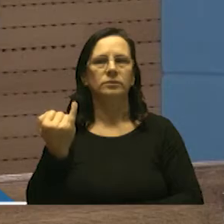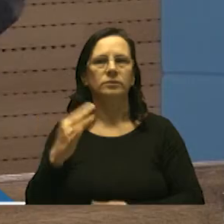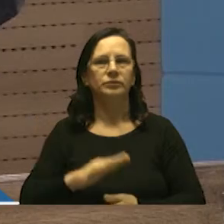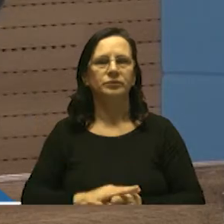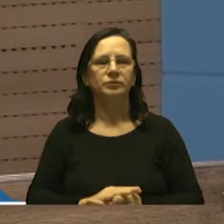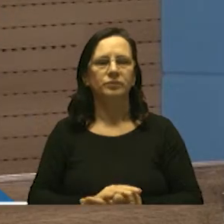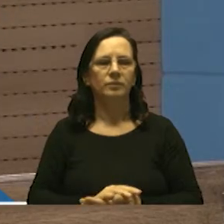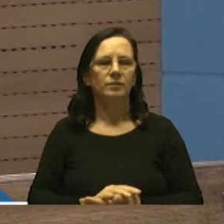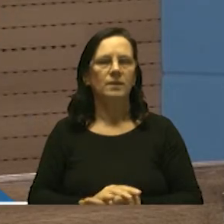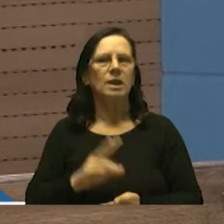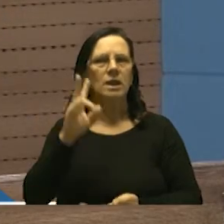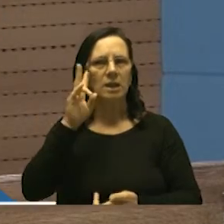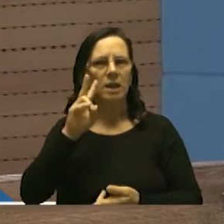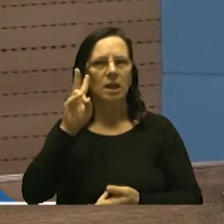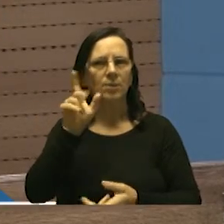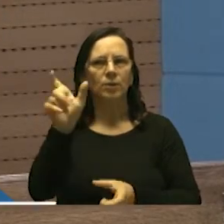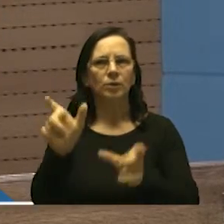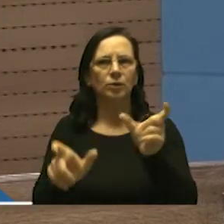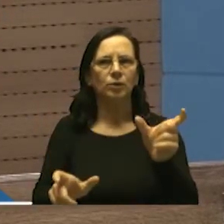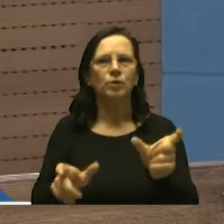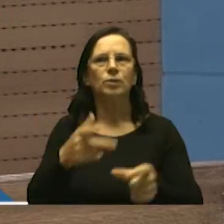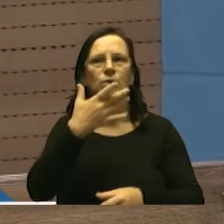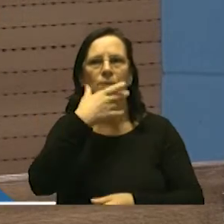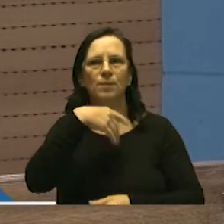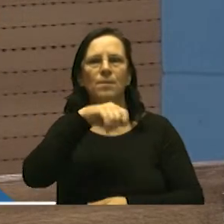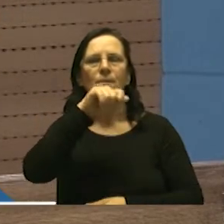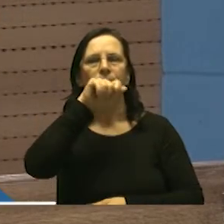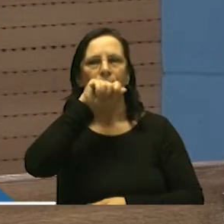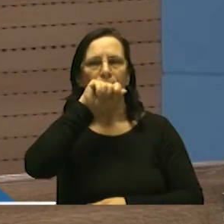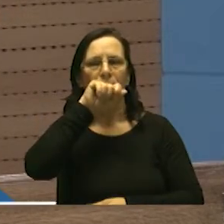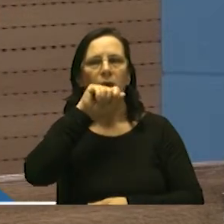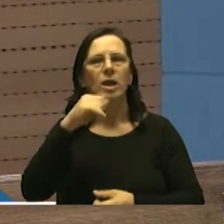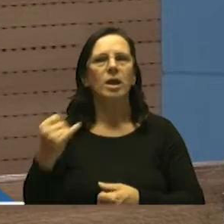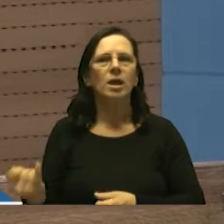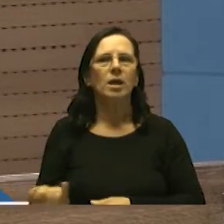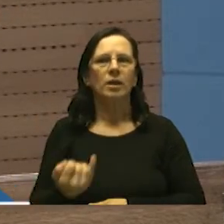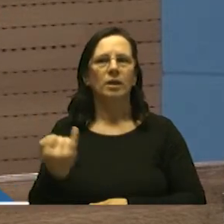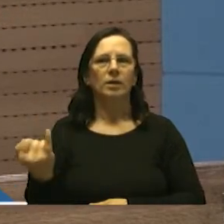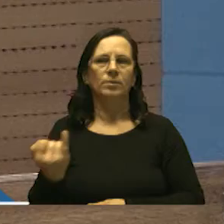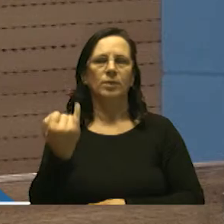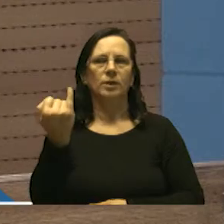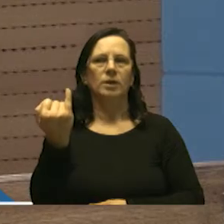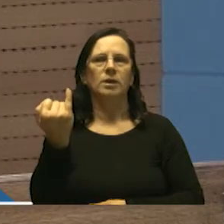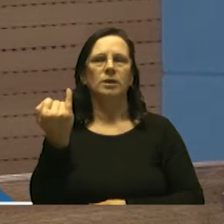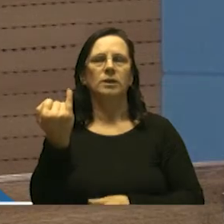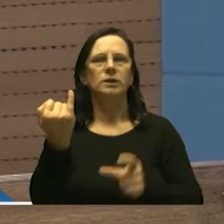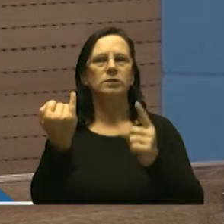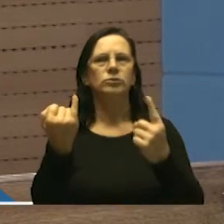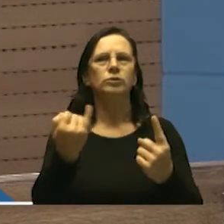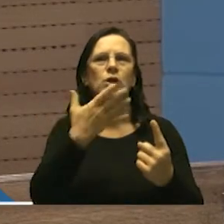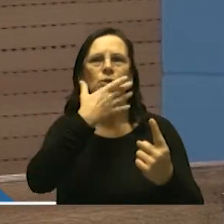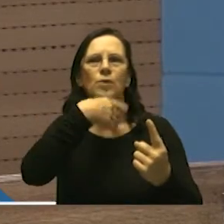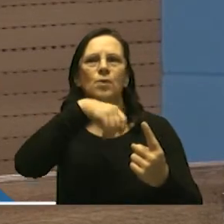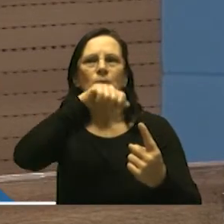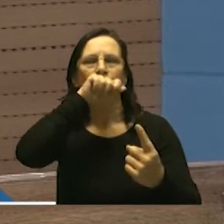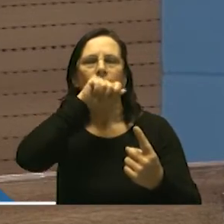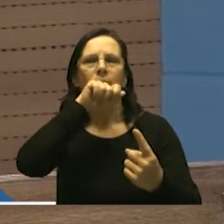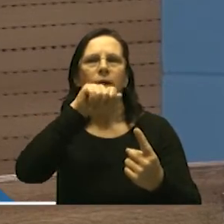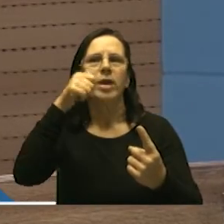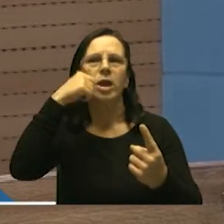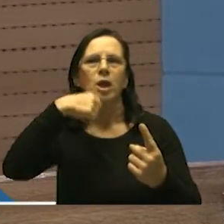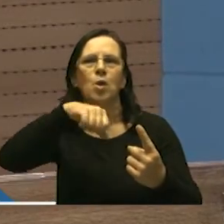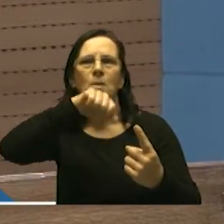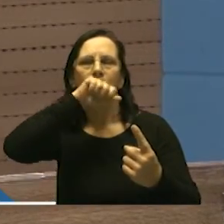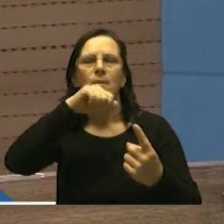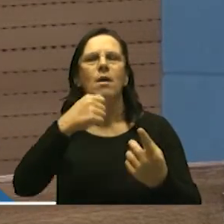reforcem e relembrem da figura pai eu quero falar da importância que é um pai eu quero falar da importância que é uma